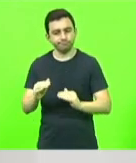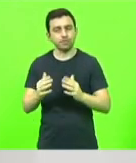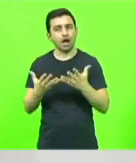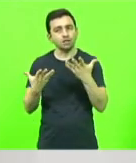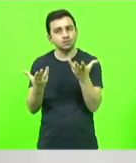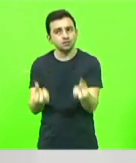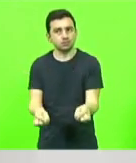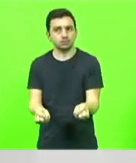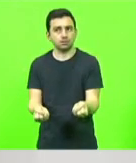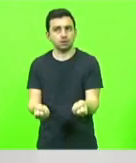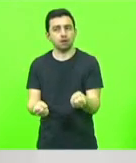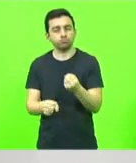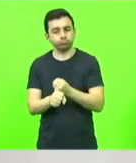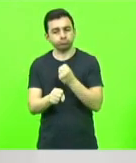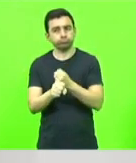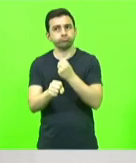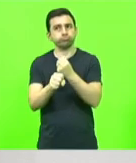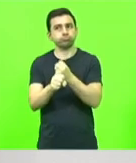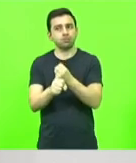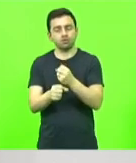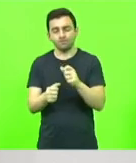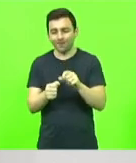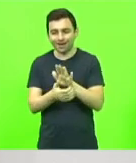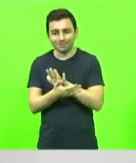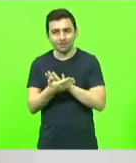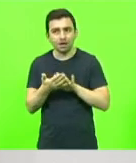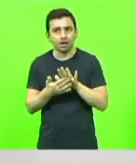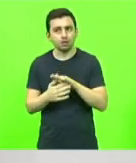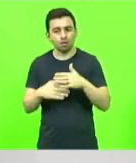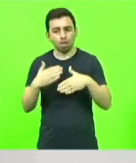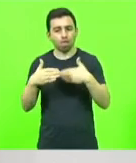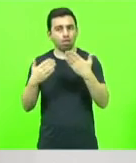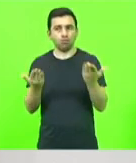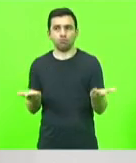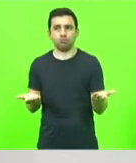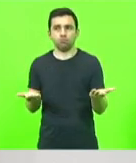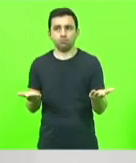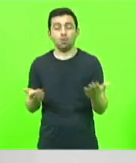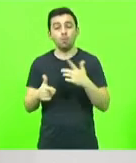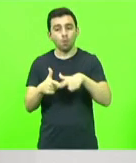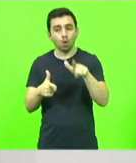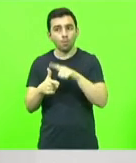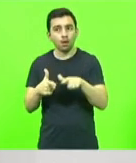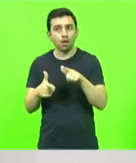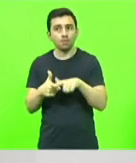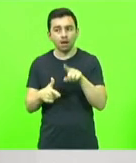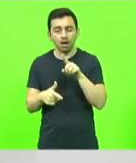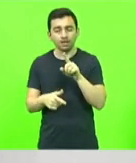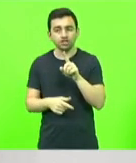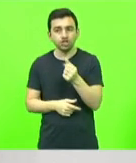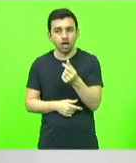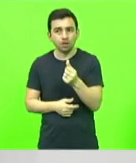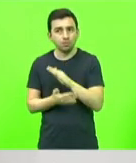que as obras não estão andando e que o problema não é recurso.